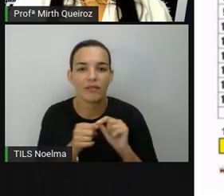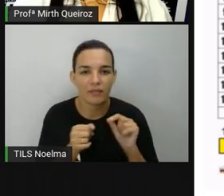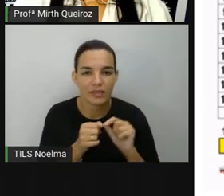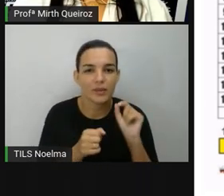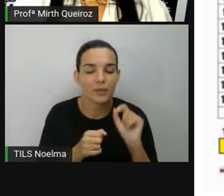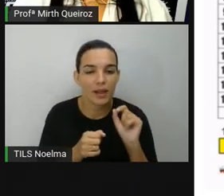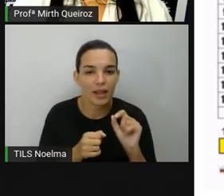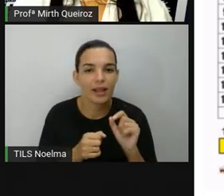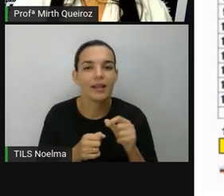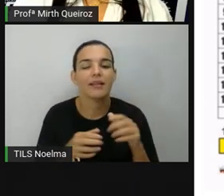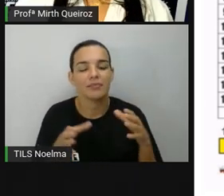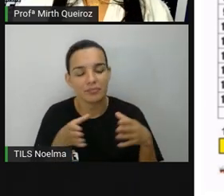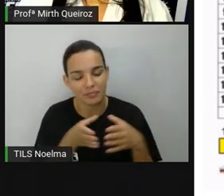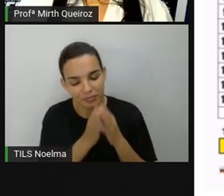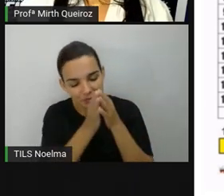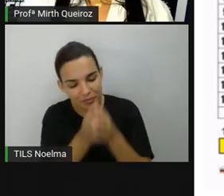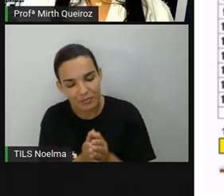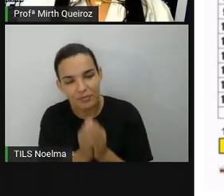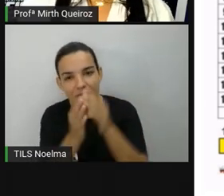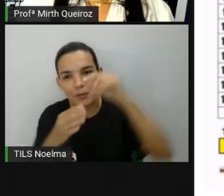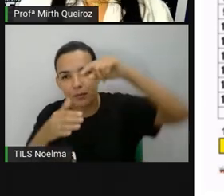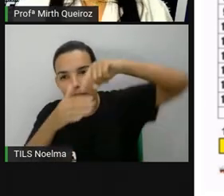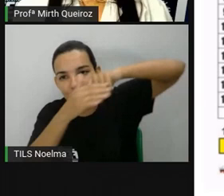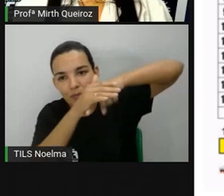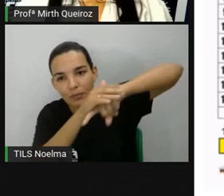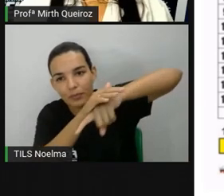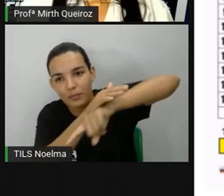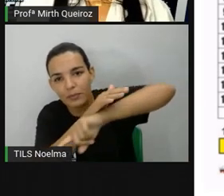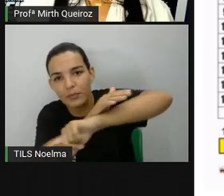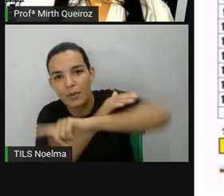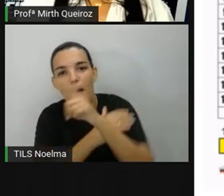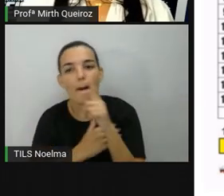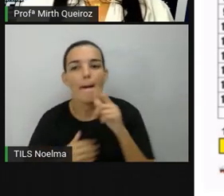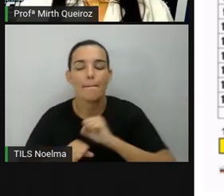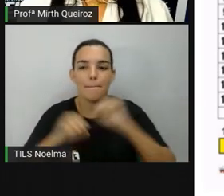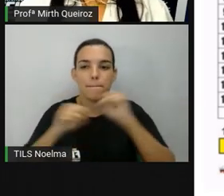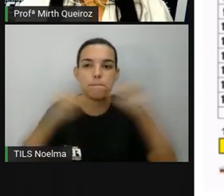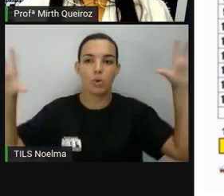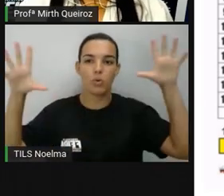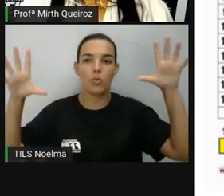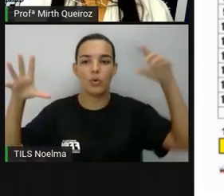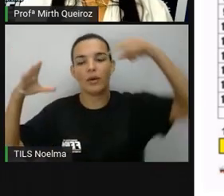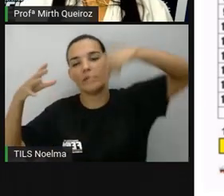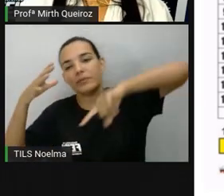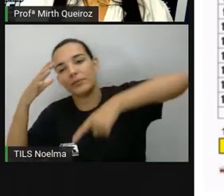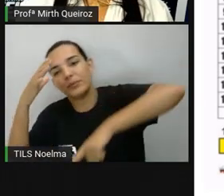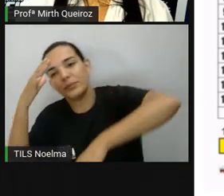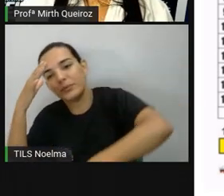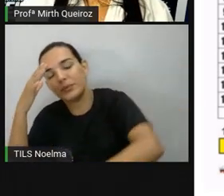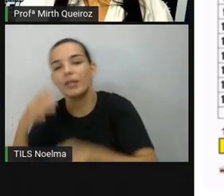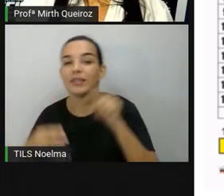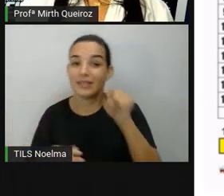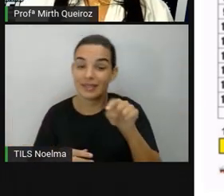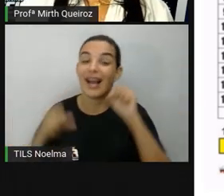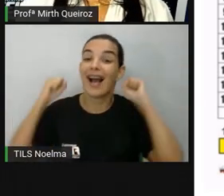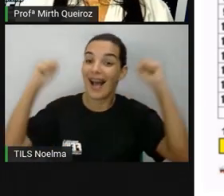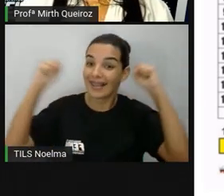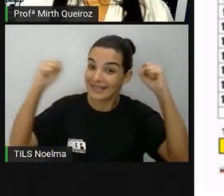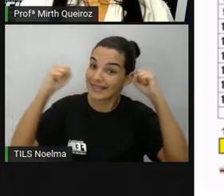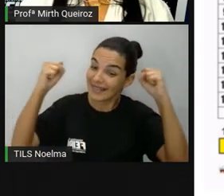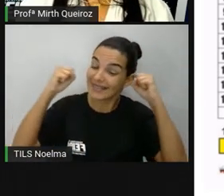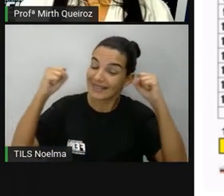formar um hidroavião, e vai dizer assim, o adversário vai dizer, bomba afundou. Significa que vocês